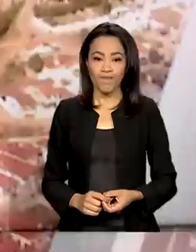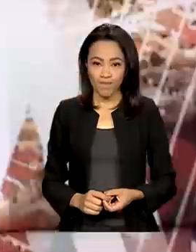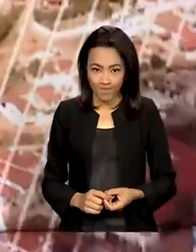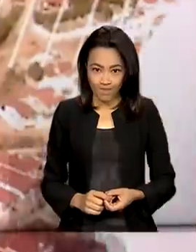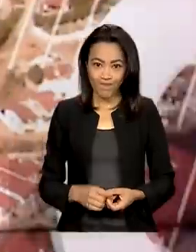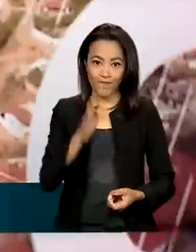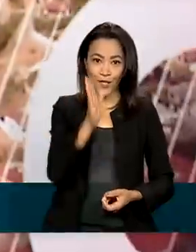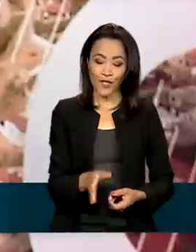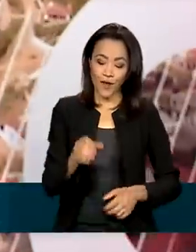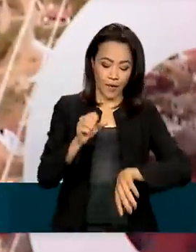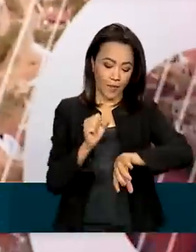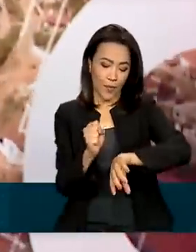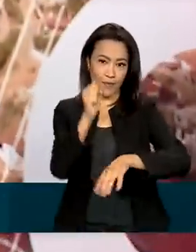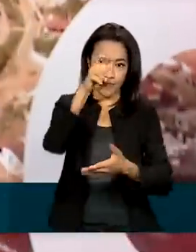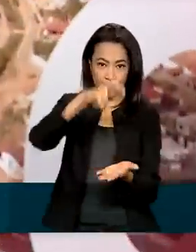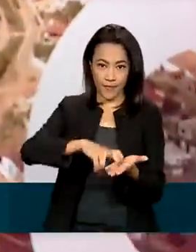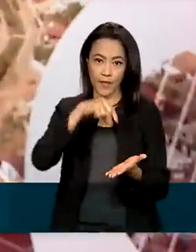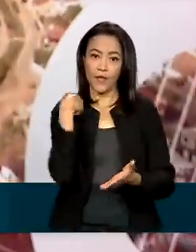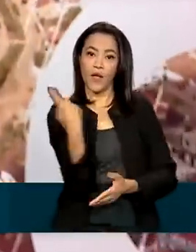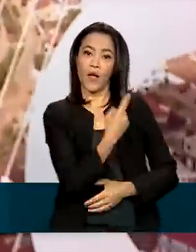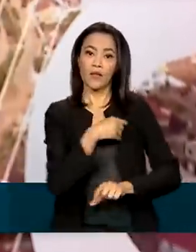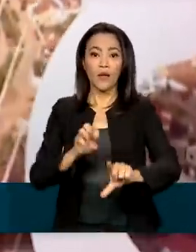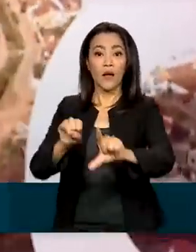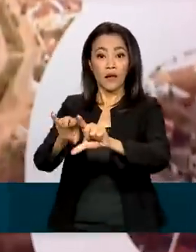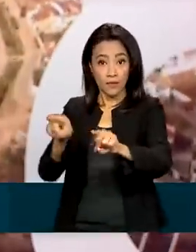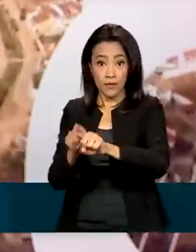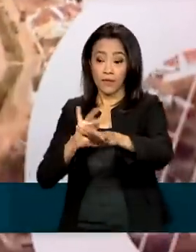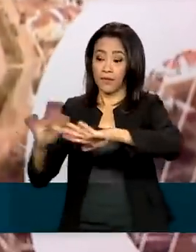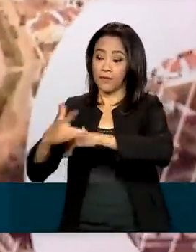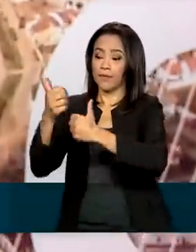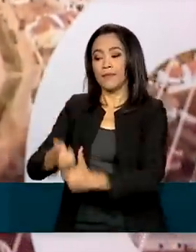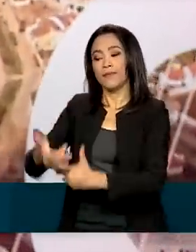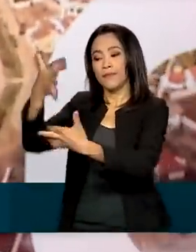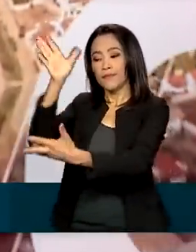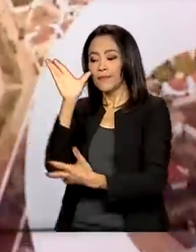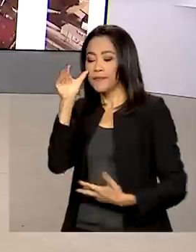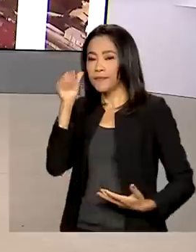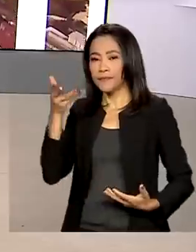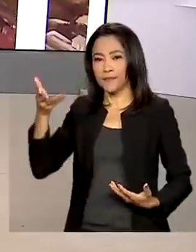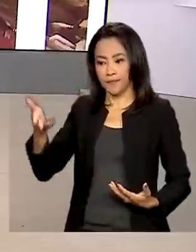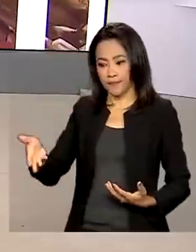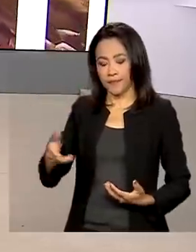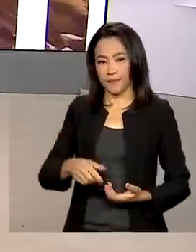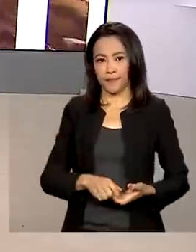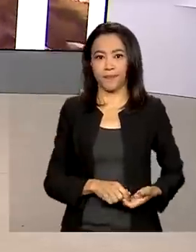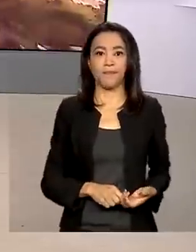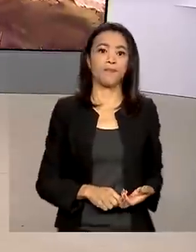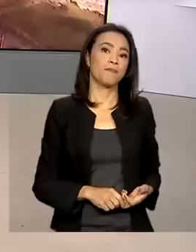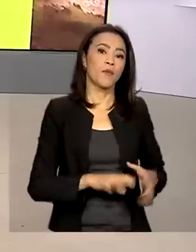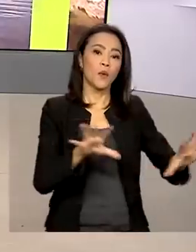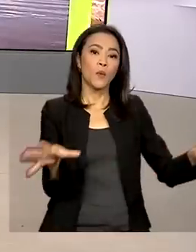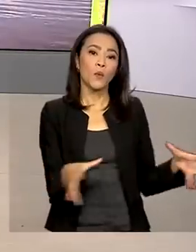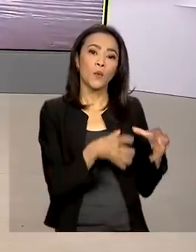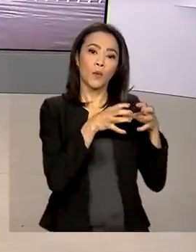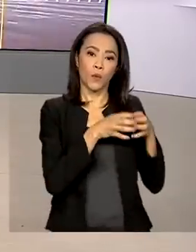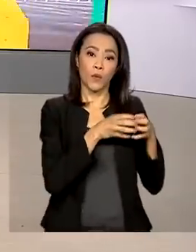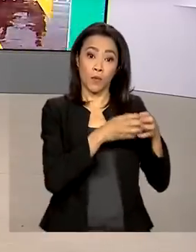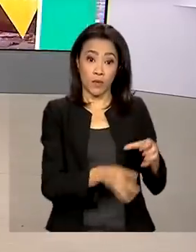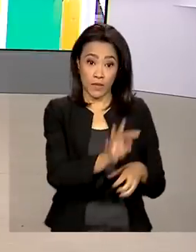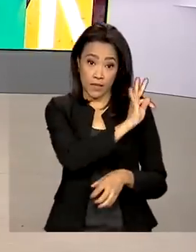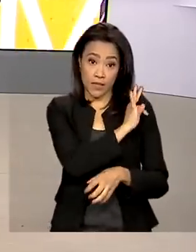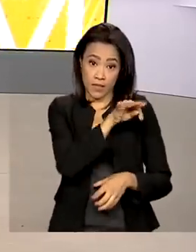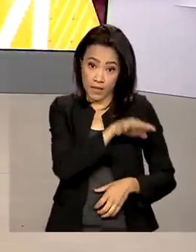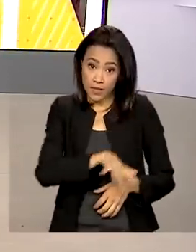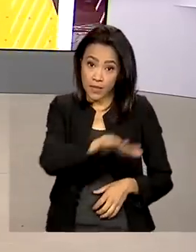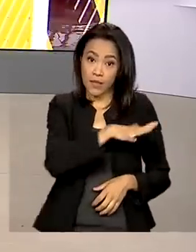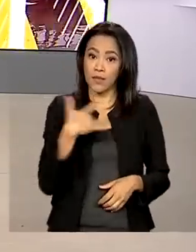São 8 horas da manhã e estamos ao vivo também pelas redes sociais. Grupos técnicos das áreas de